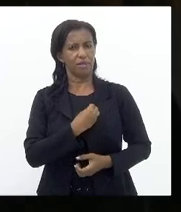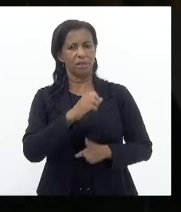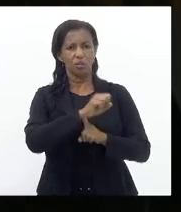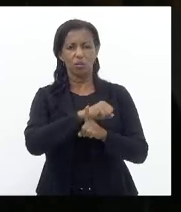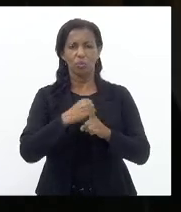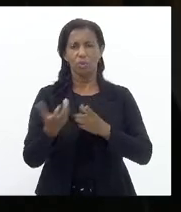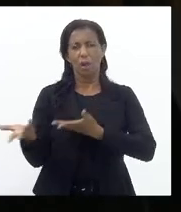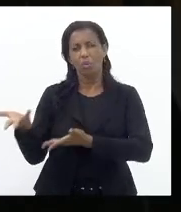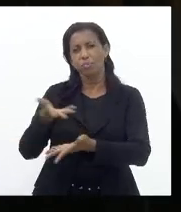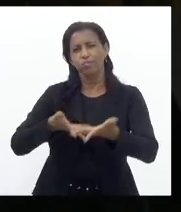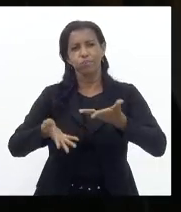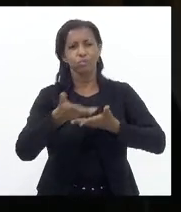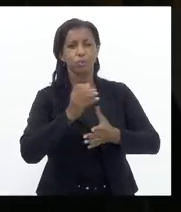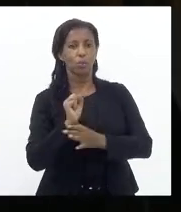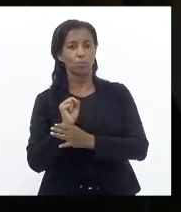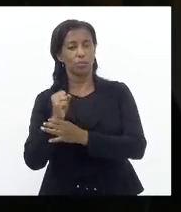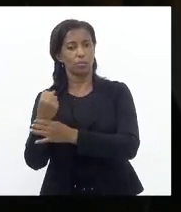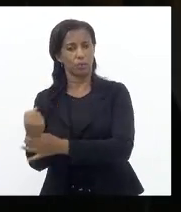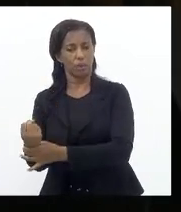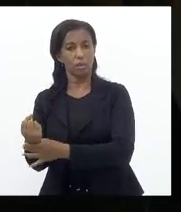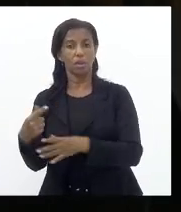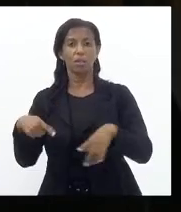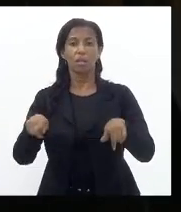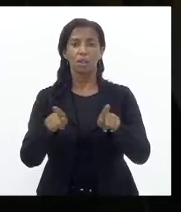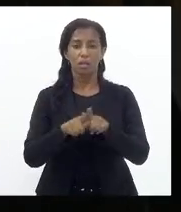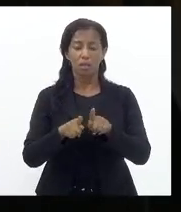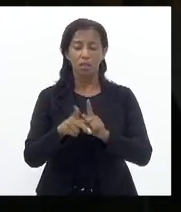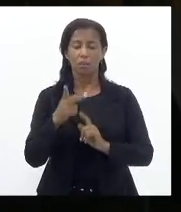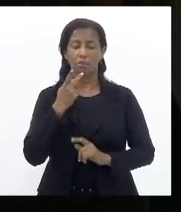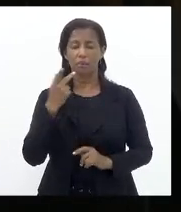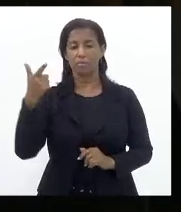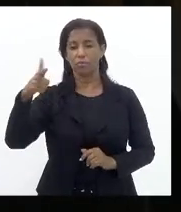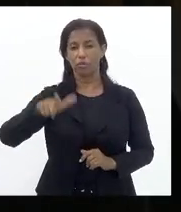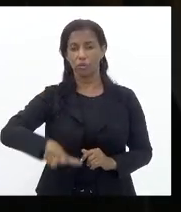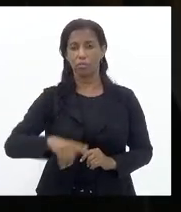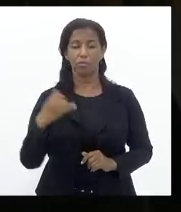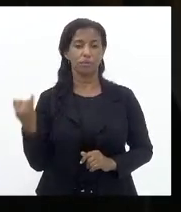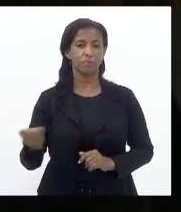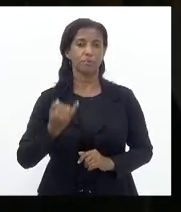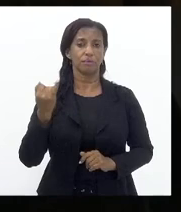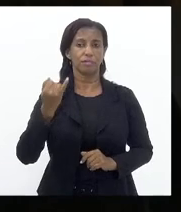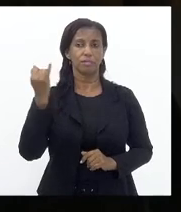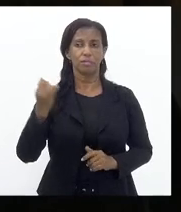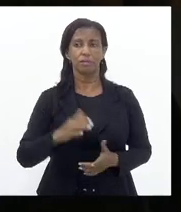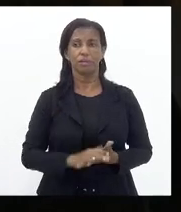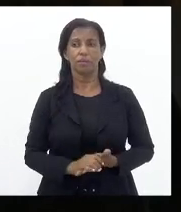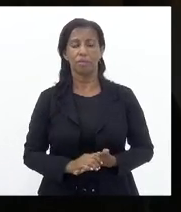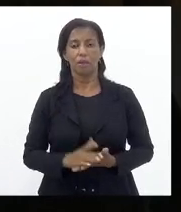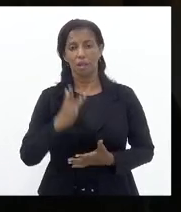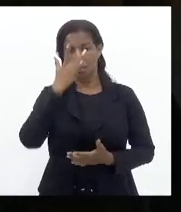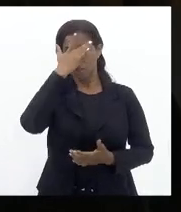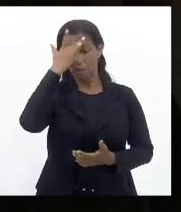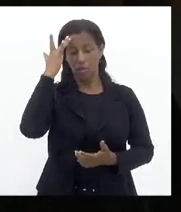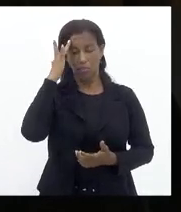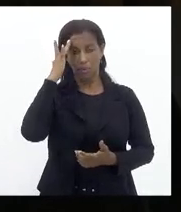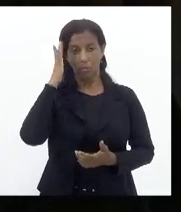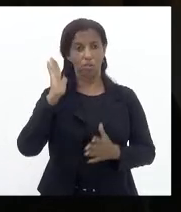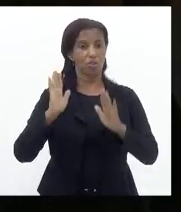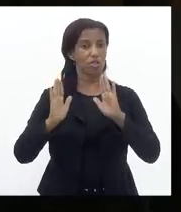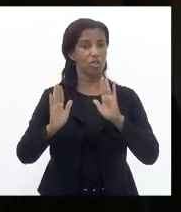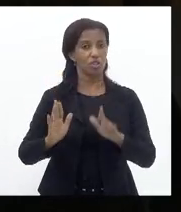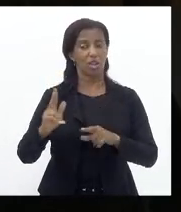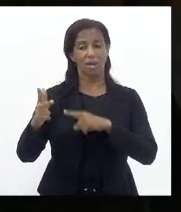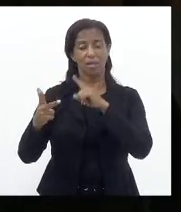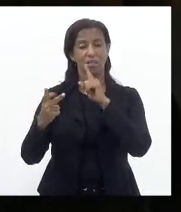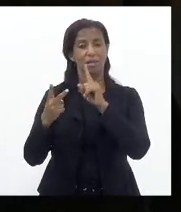eles Com segurança E também Falar novamente Aqui Da importância Daqueles Que já chegaram A época De tomar